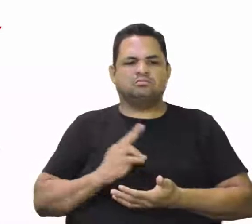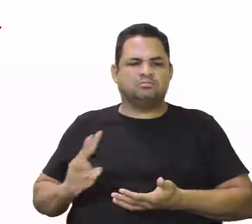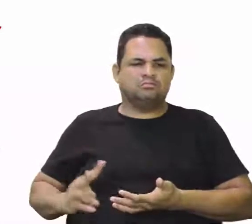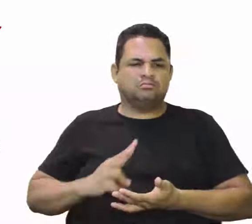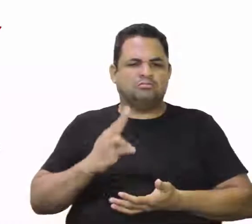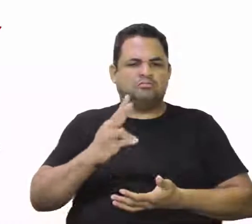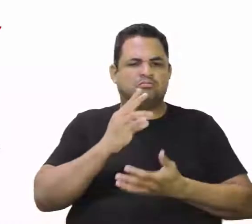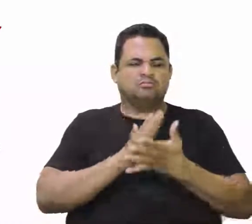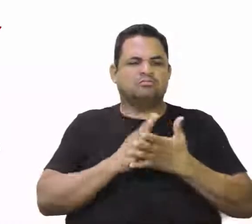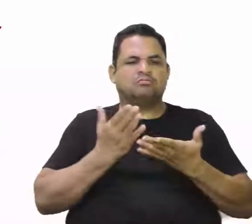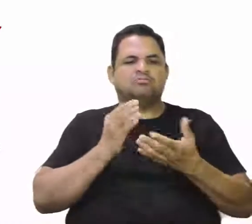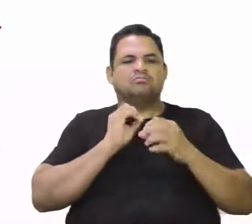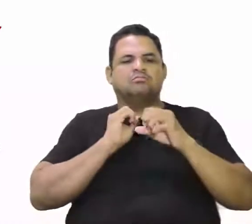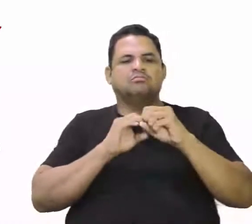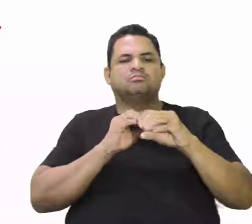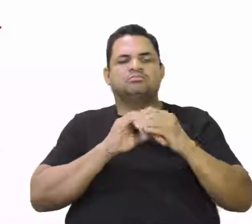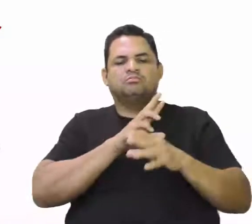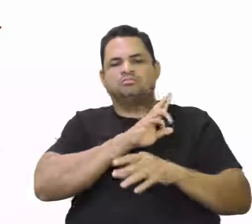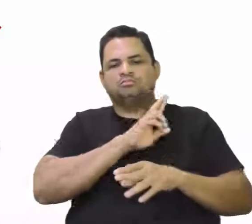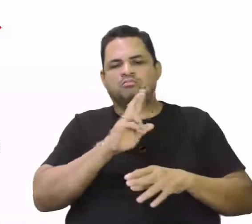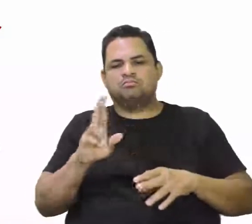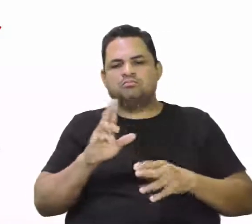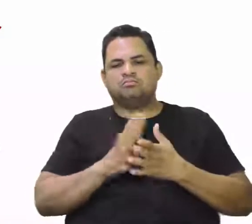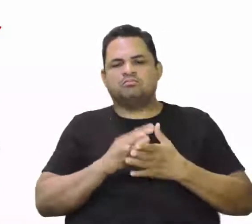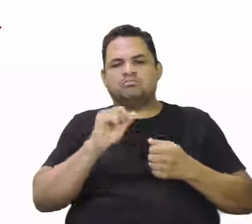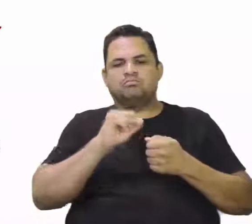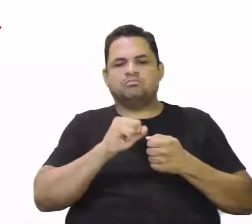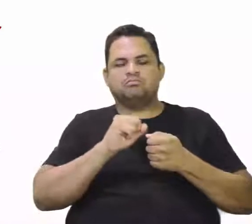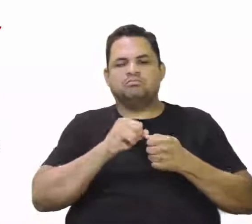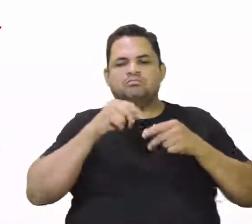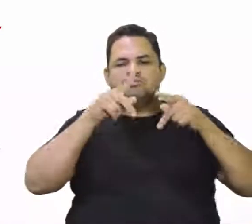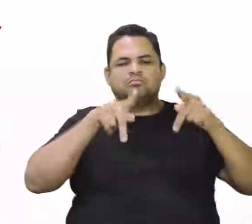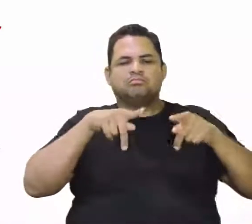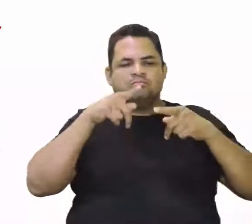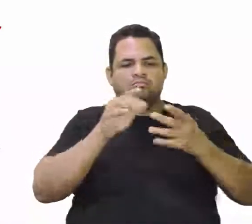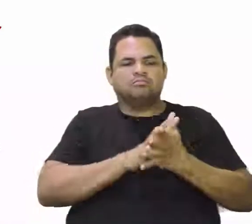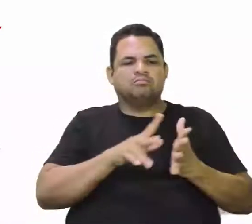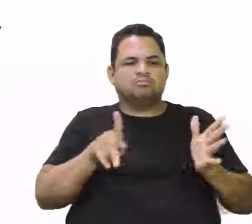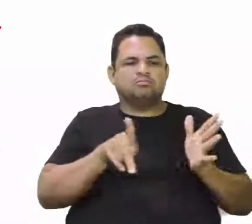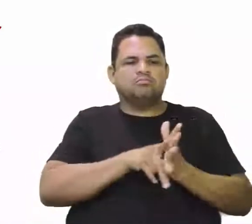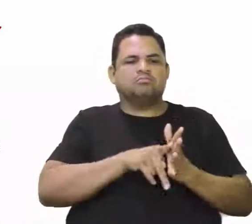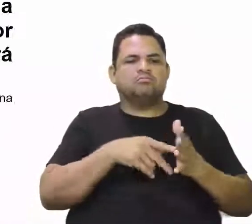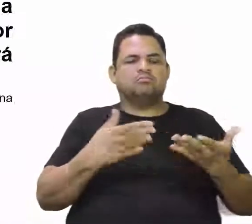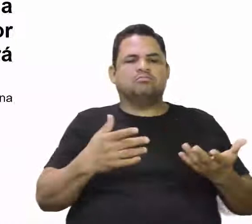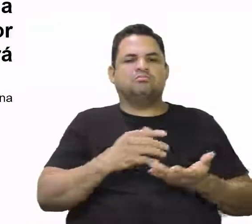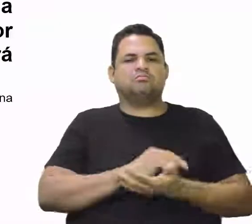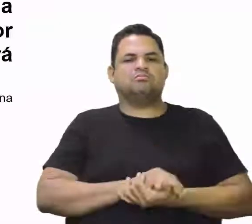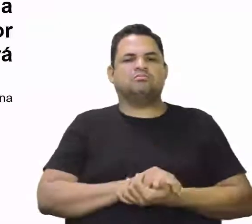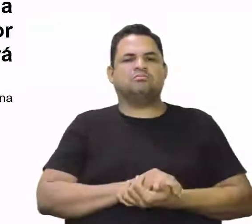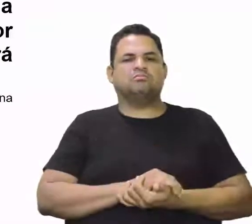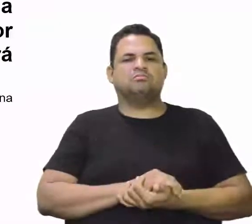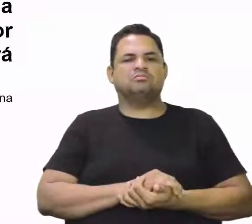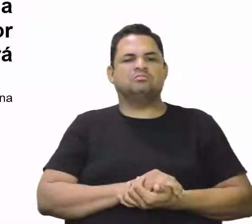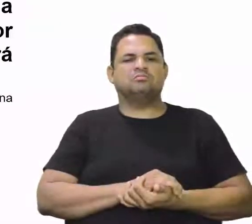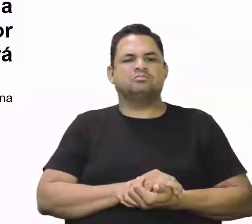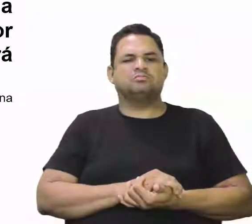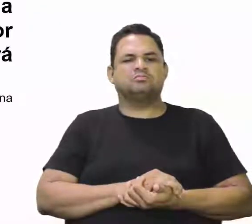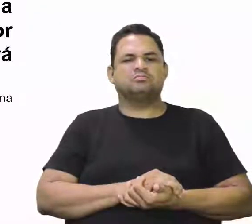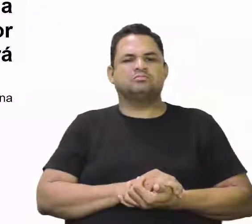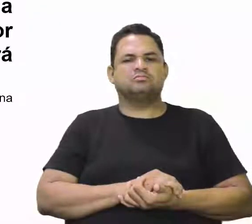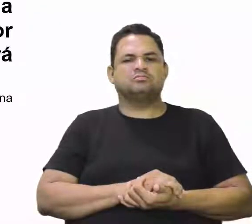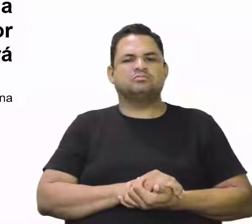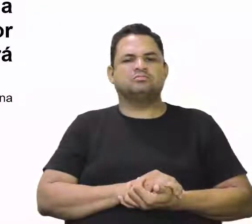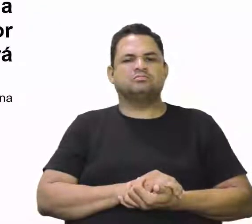Valorizar a catequese a ser realizada sobre os povos nativos. Vamos voltar à frase que ele fala.